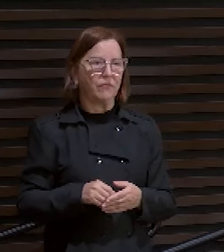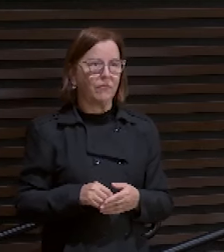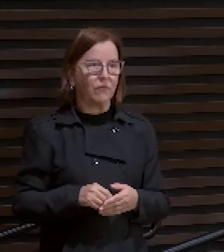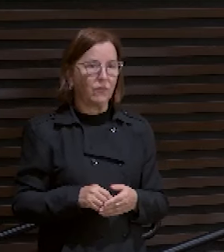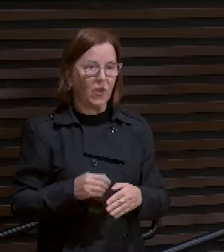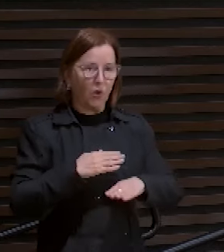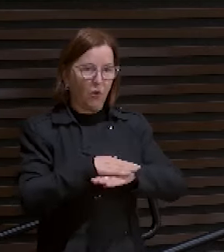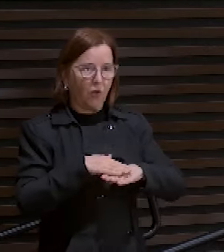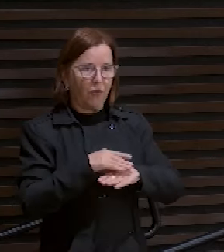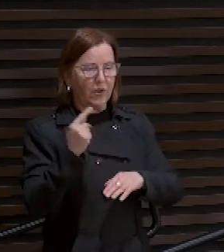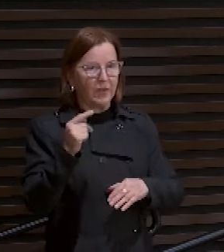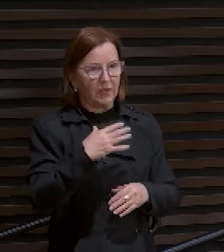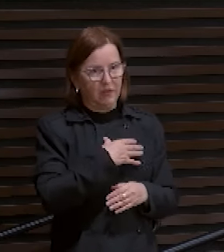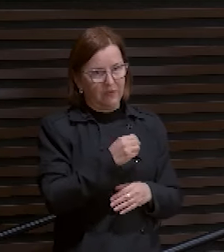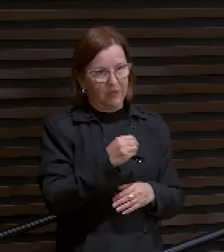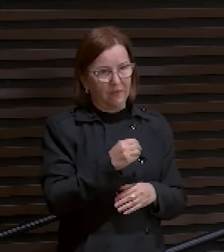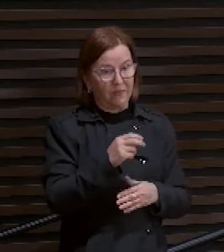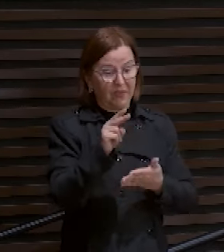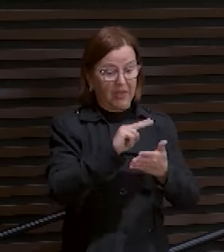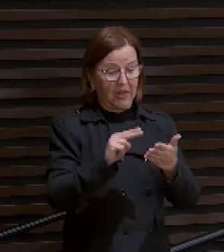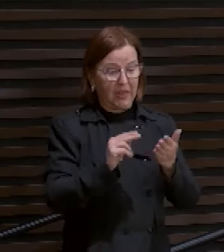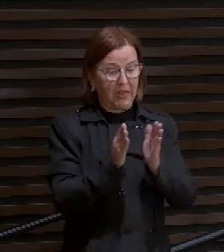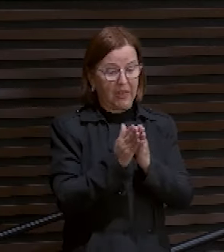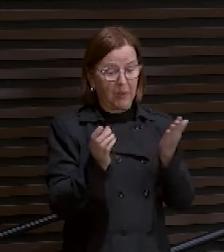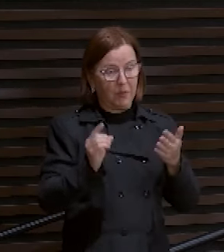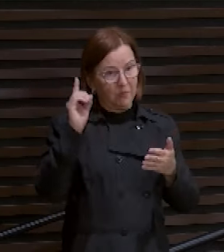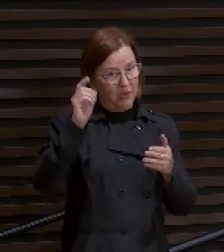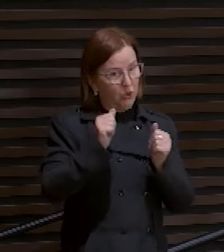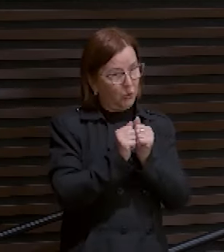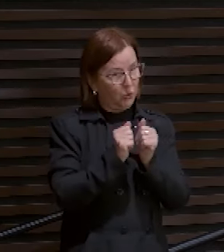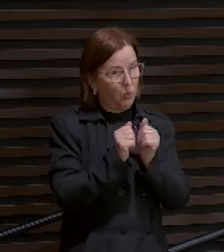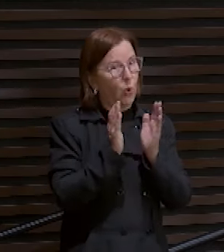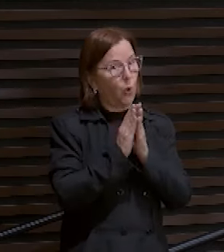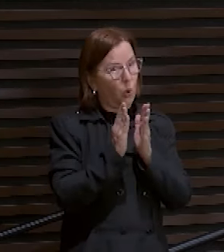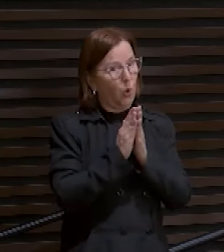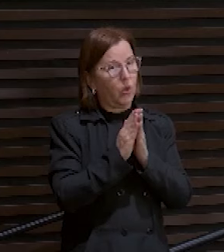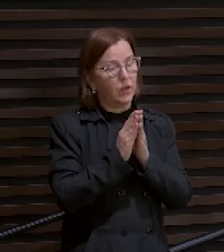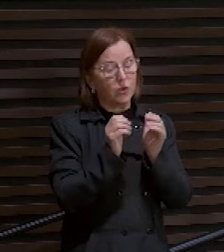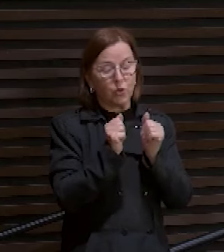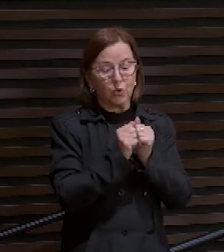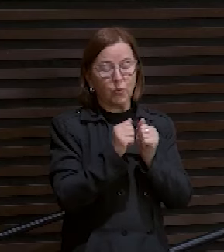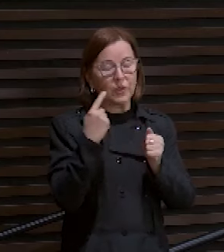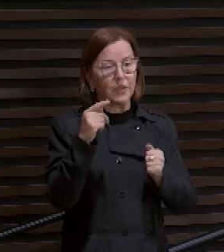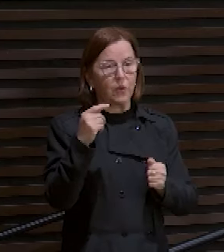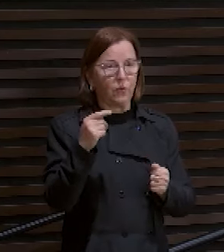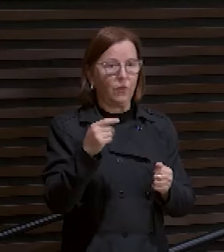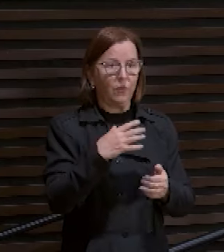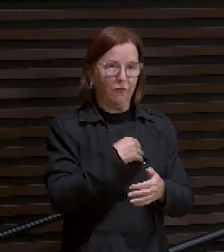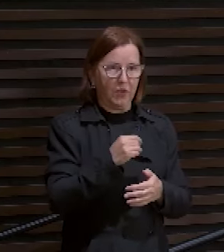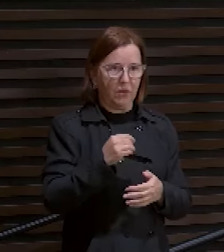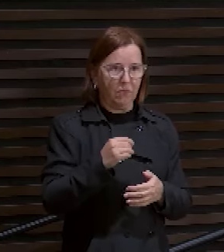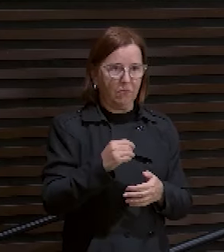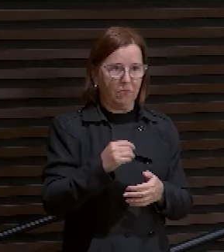Converse com o seu filho. Leia a Bíblia com o seu filho. Ore com o seu filho. Senão ele vai sucumbir.